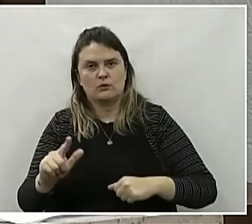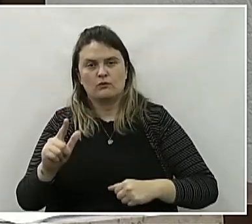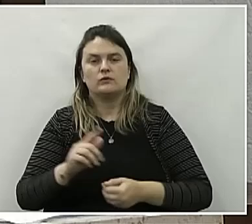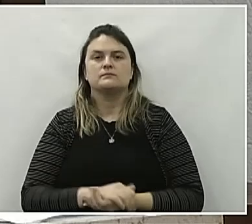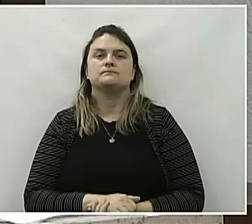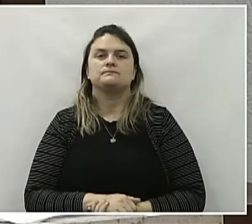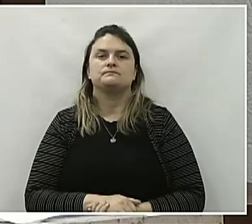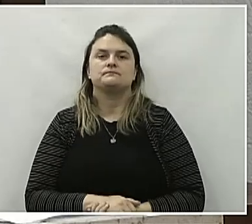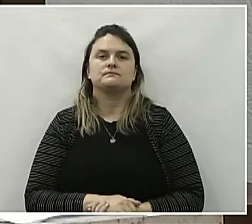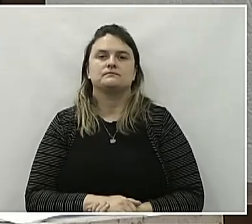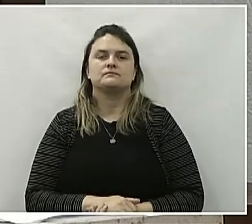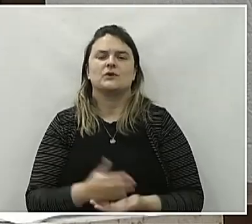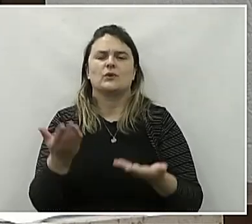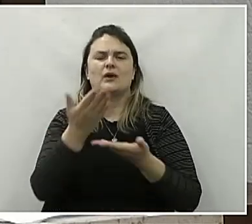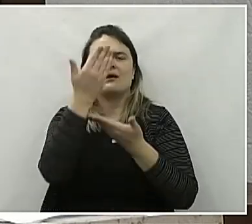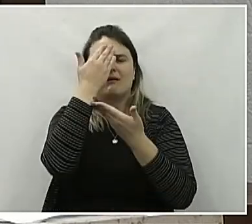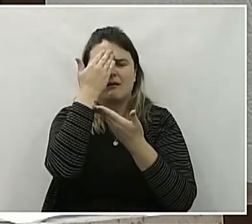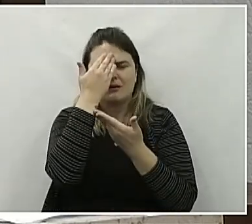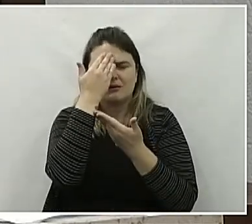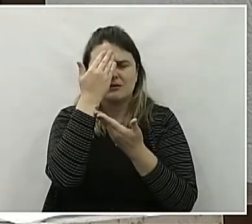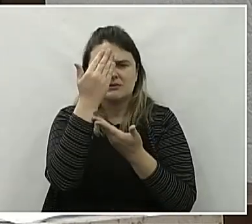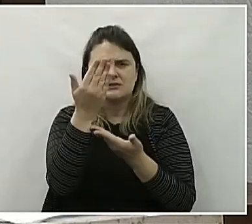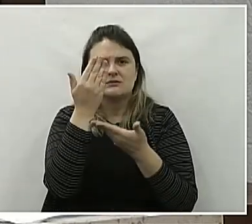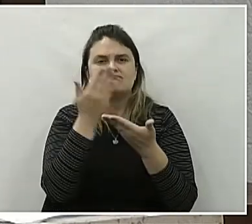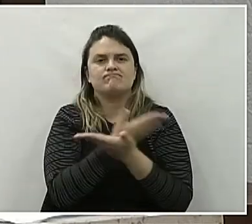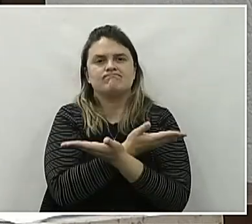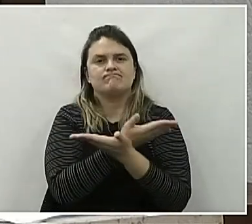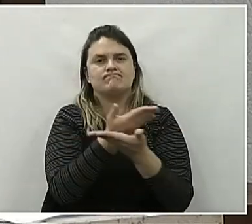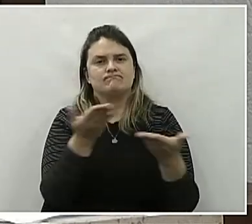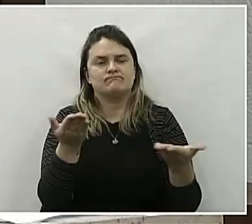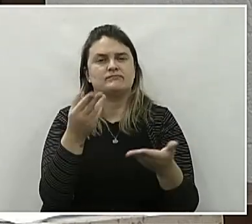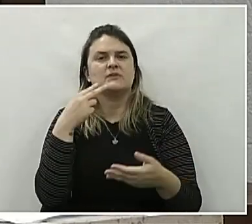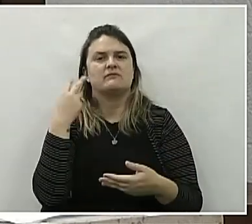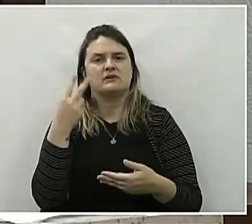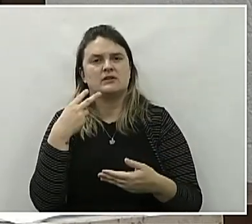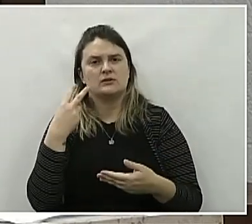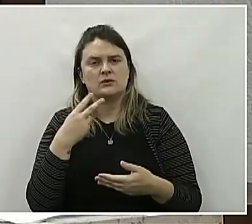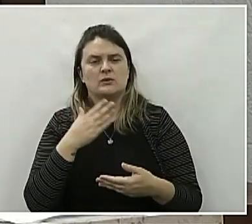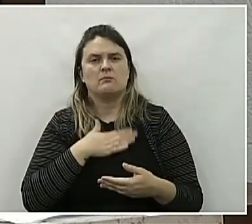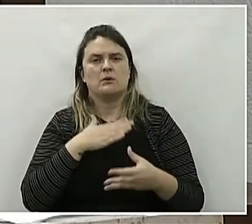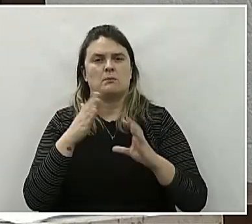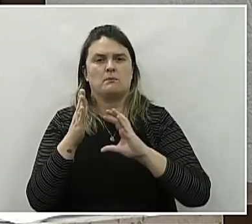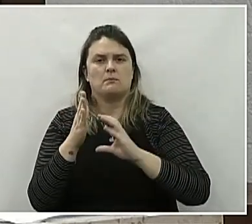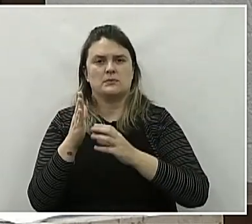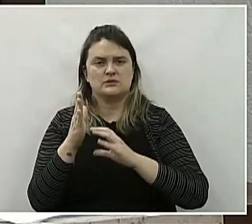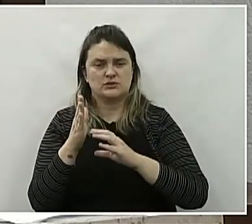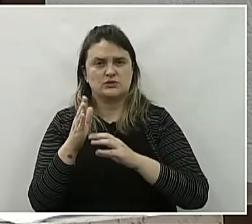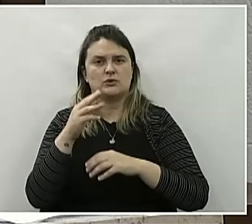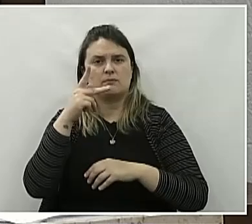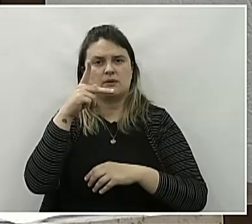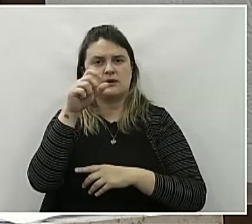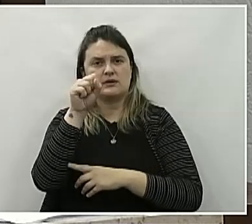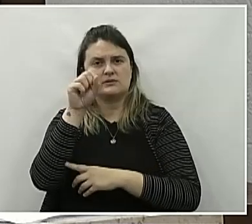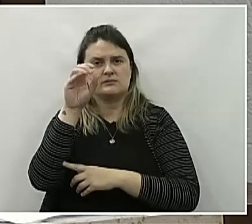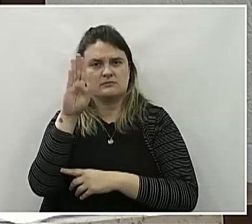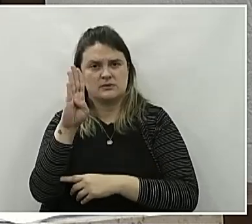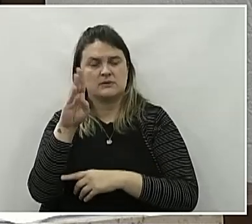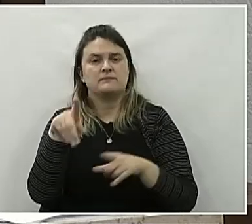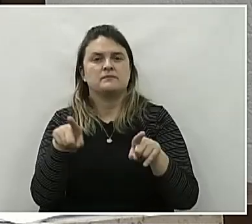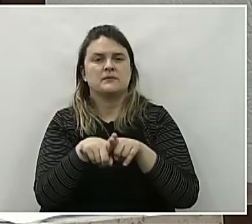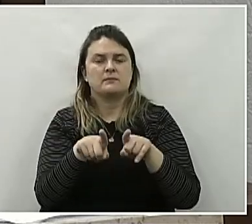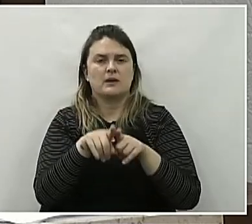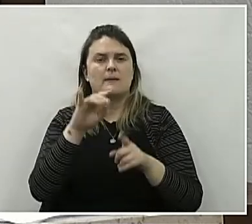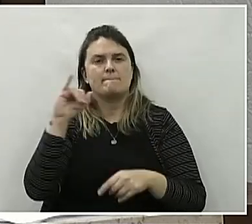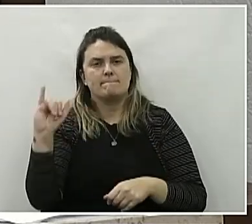Então, fica o meu muito obrigado a todos os vereadores do meu partido, PSB, e também